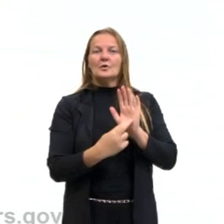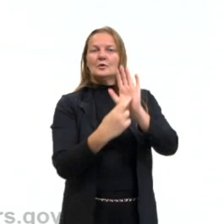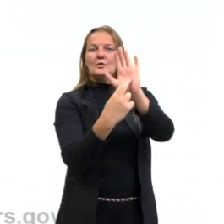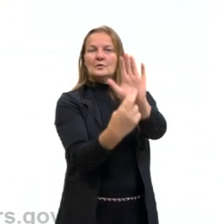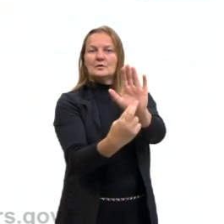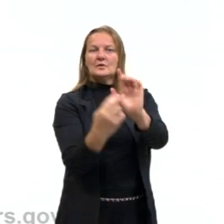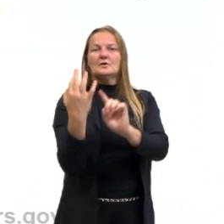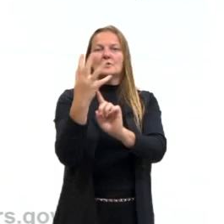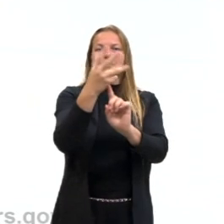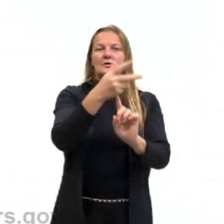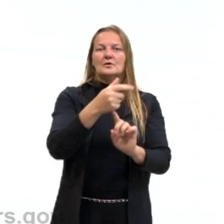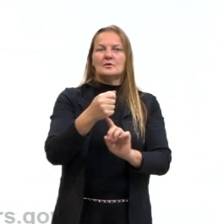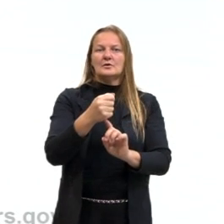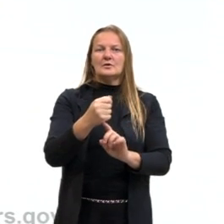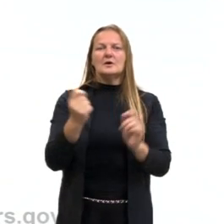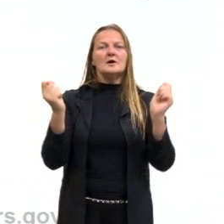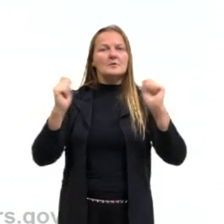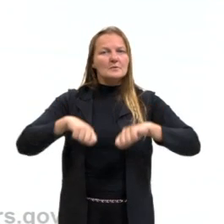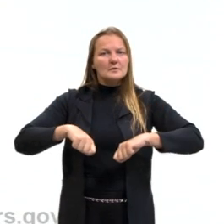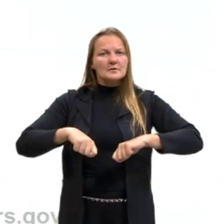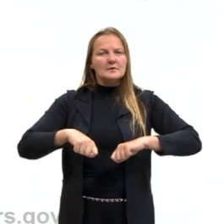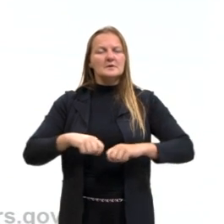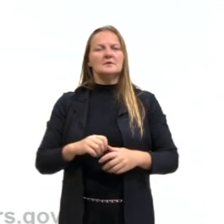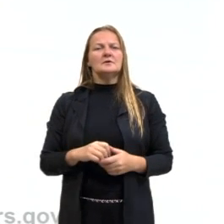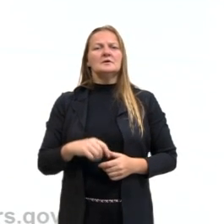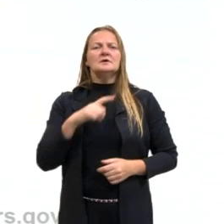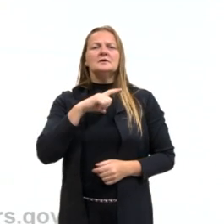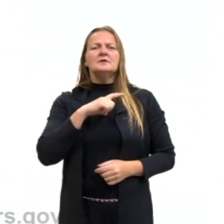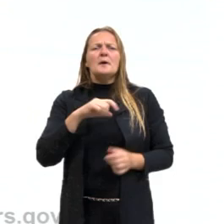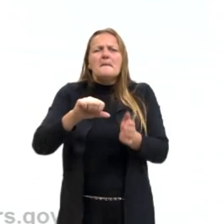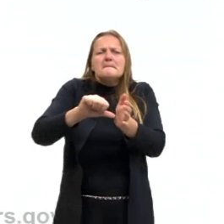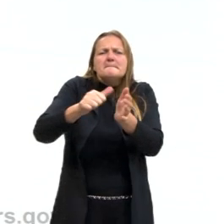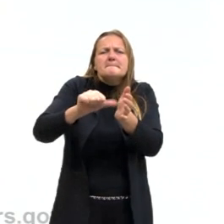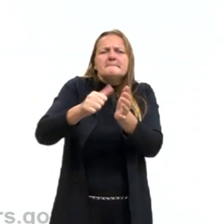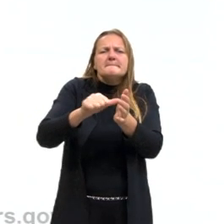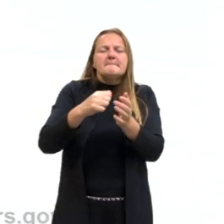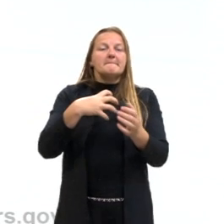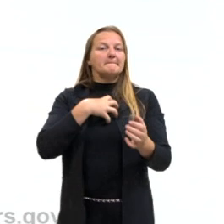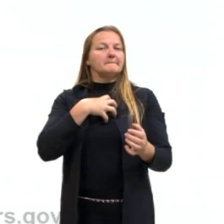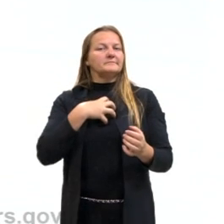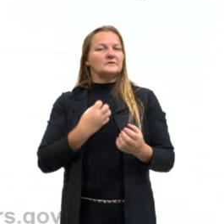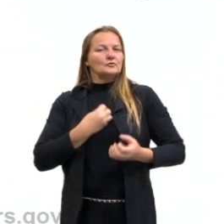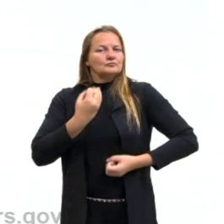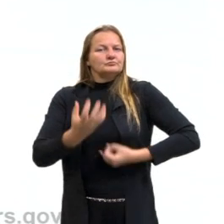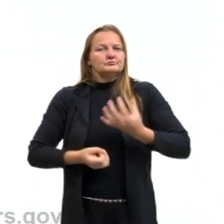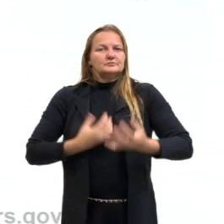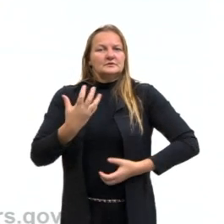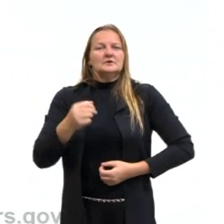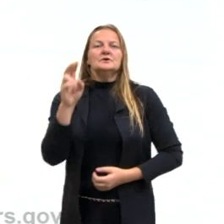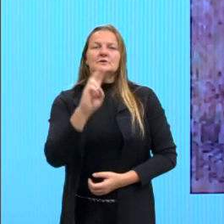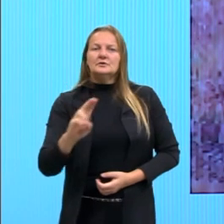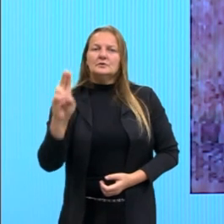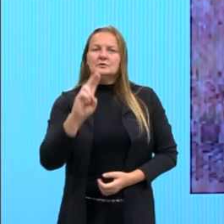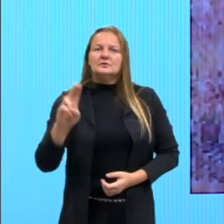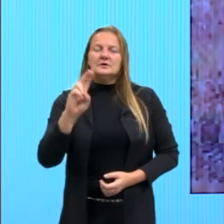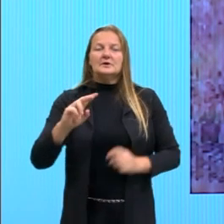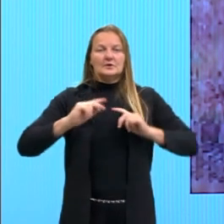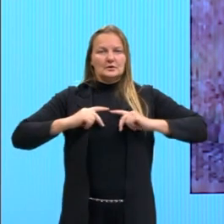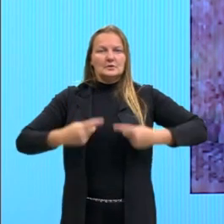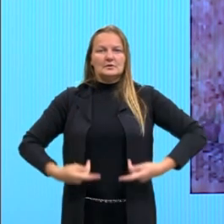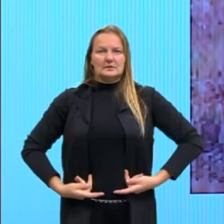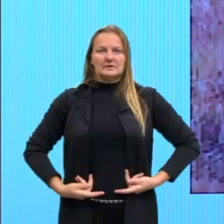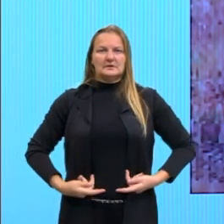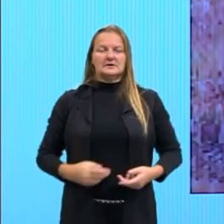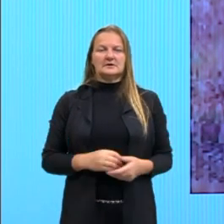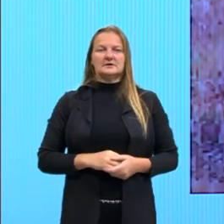artística, possivelmente, foi uma das primeiras formas de expressão utilizada pelos seres humanos